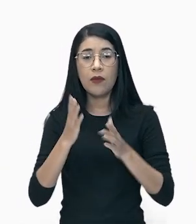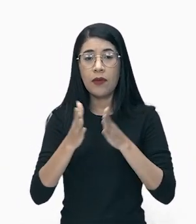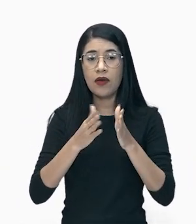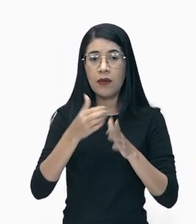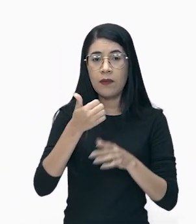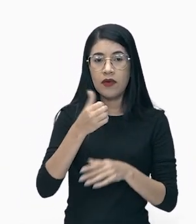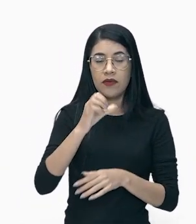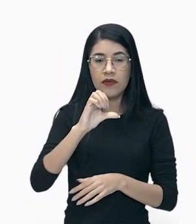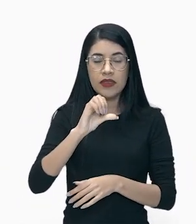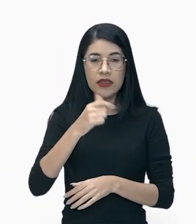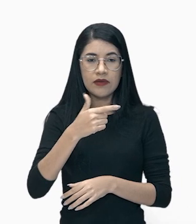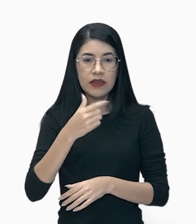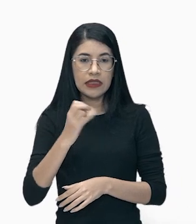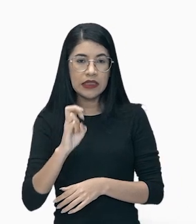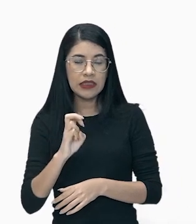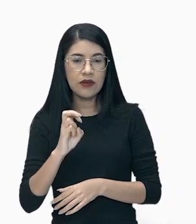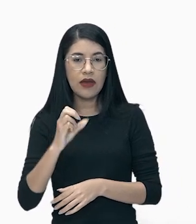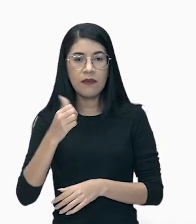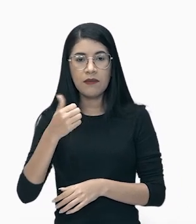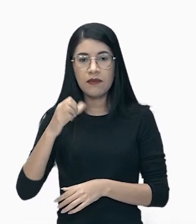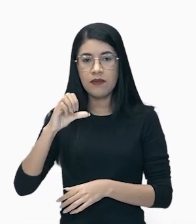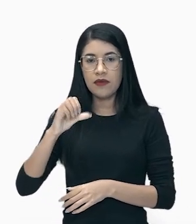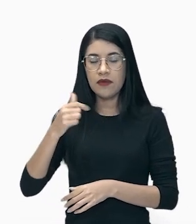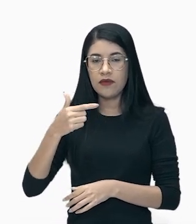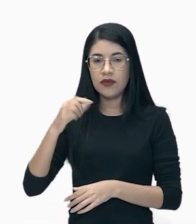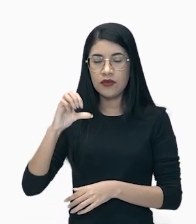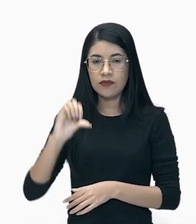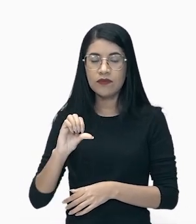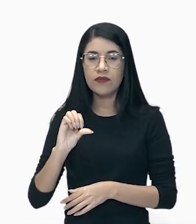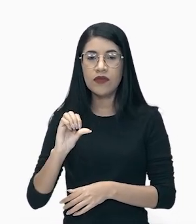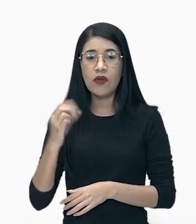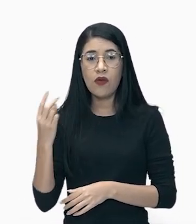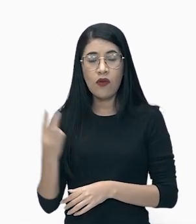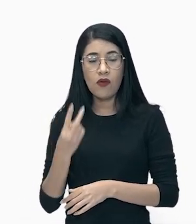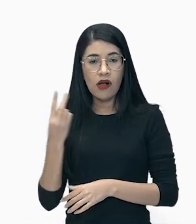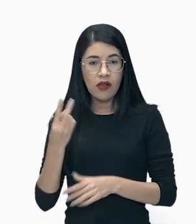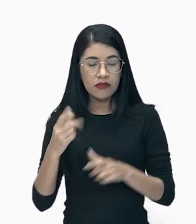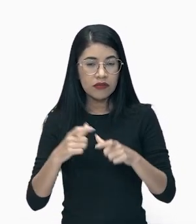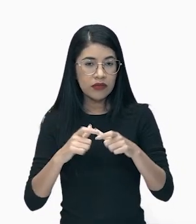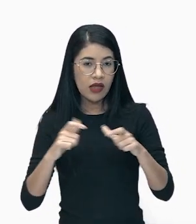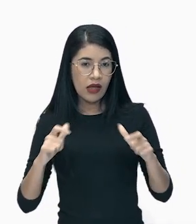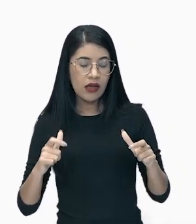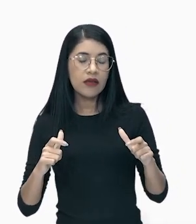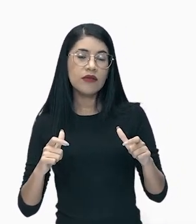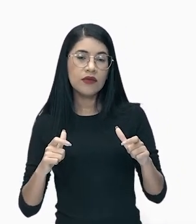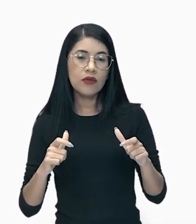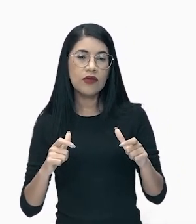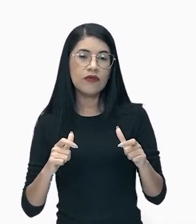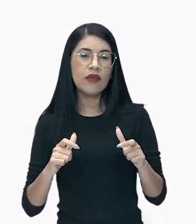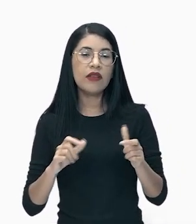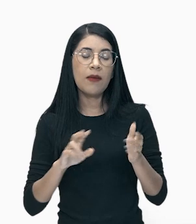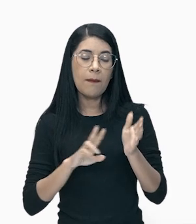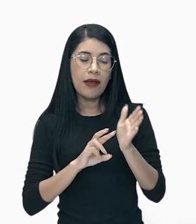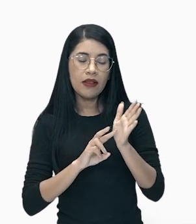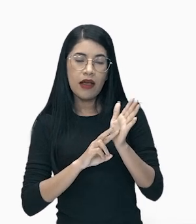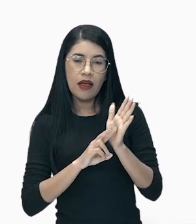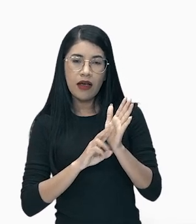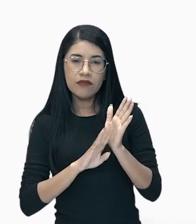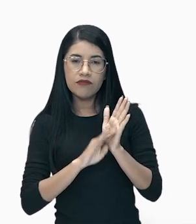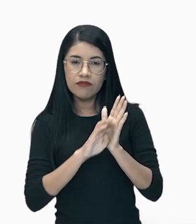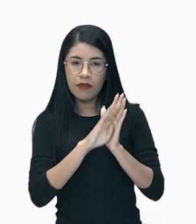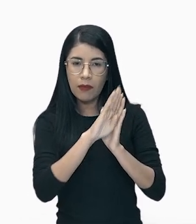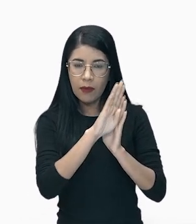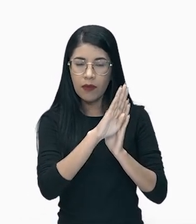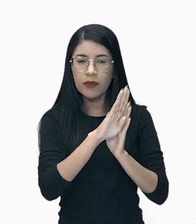entre 1925 a 1929, o valor das ações da Bolsa de Valores